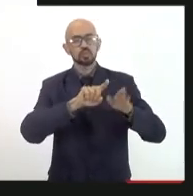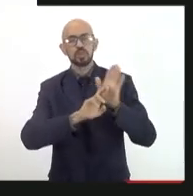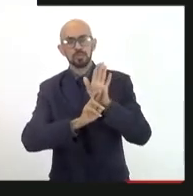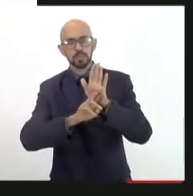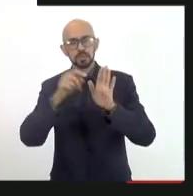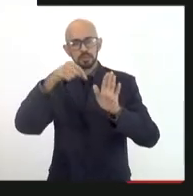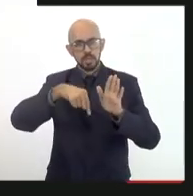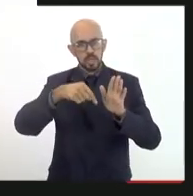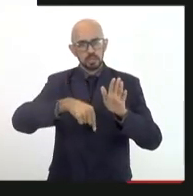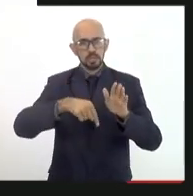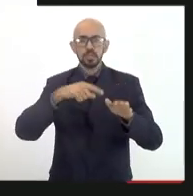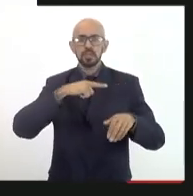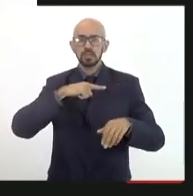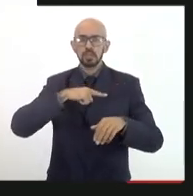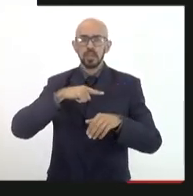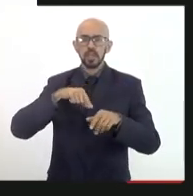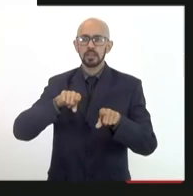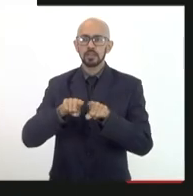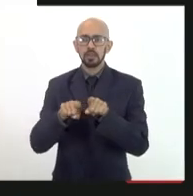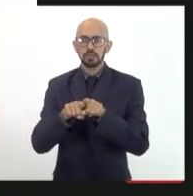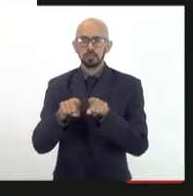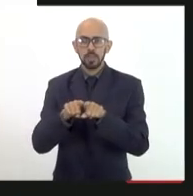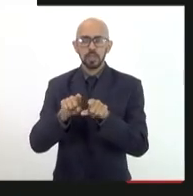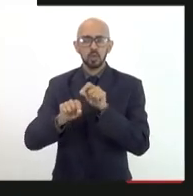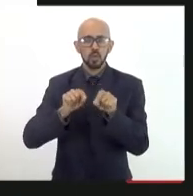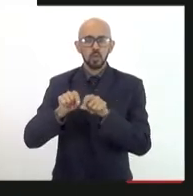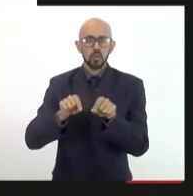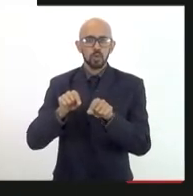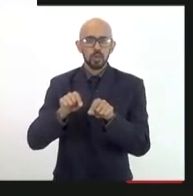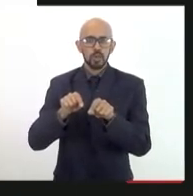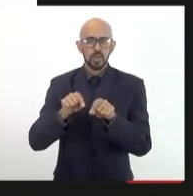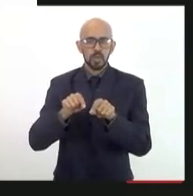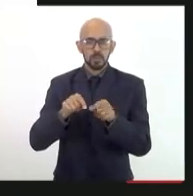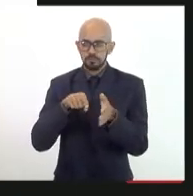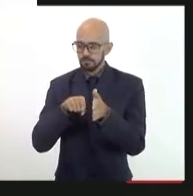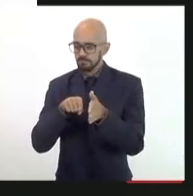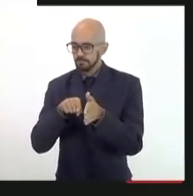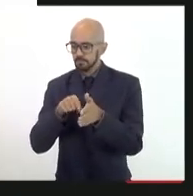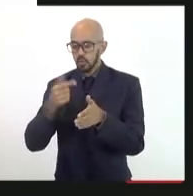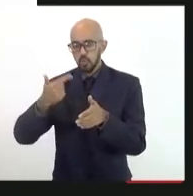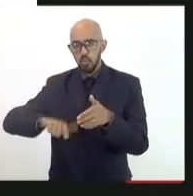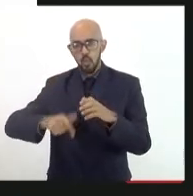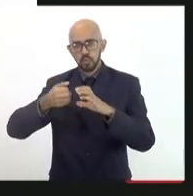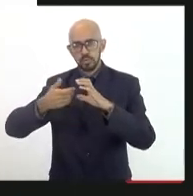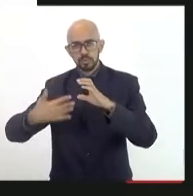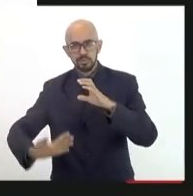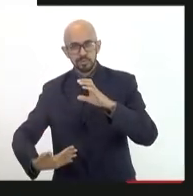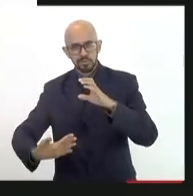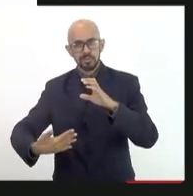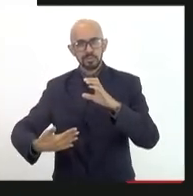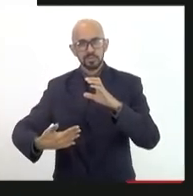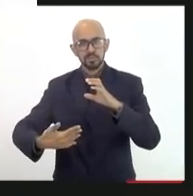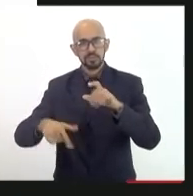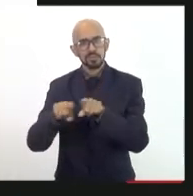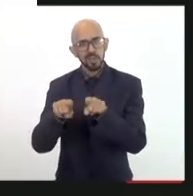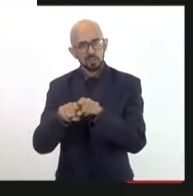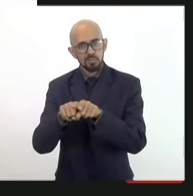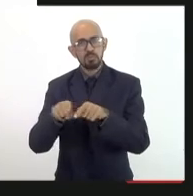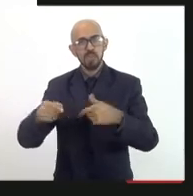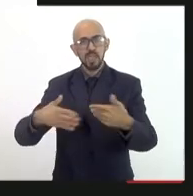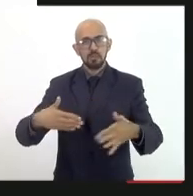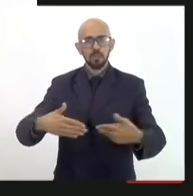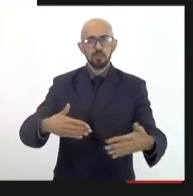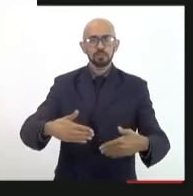tem as instituições de educação superior que abrangem um outro aspecto e o setor produtivo também como muito